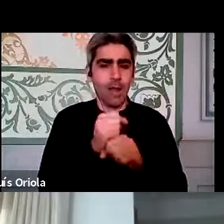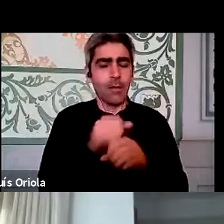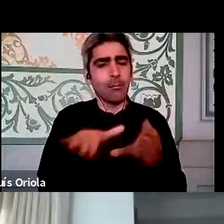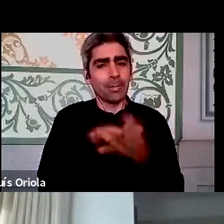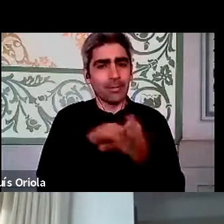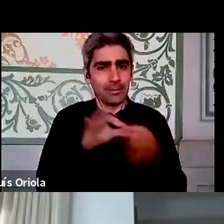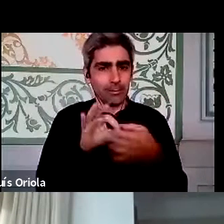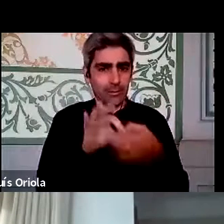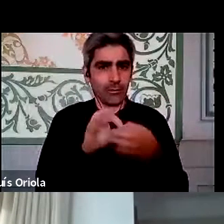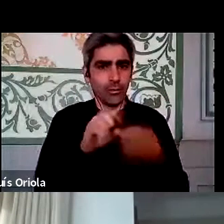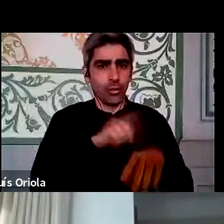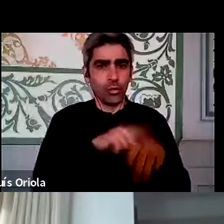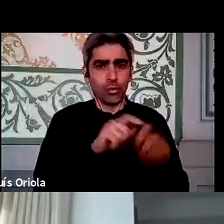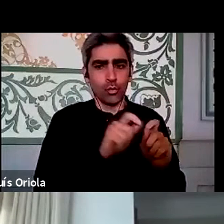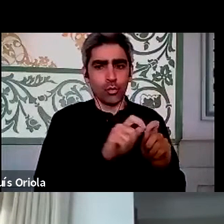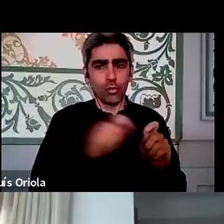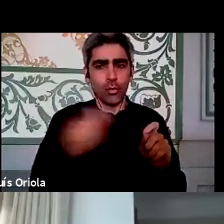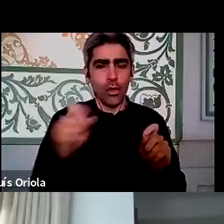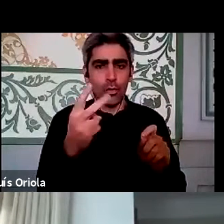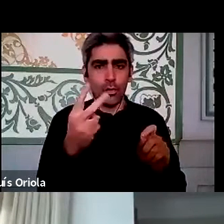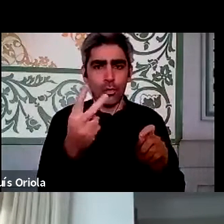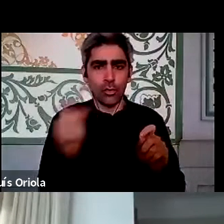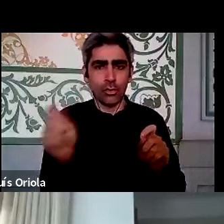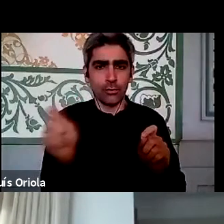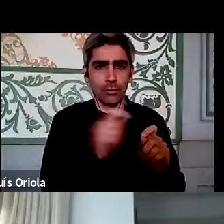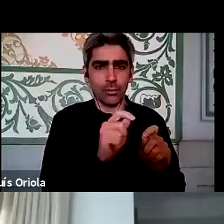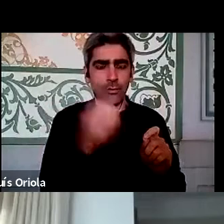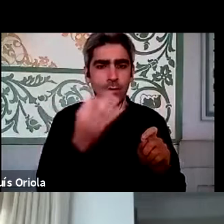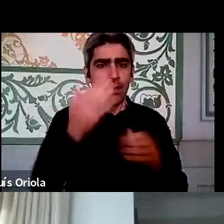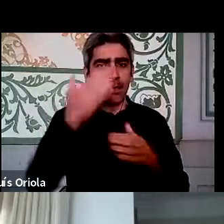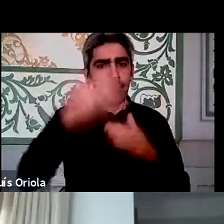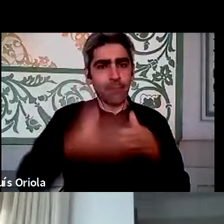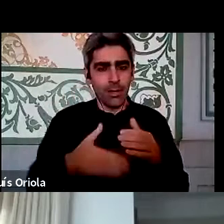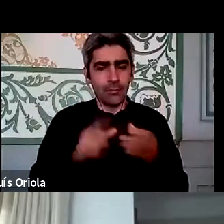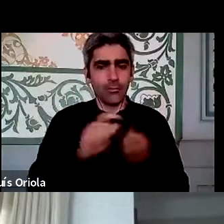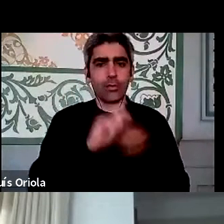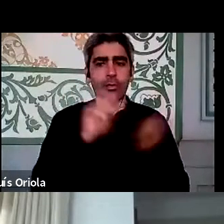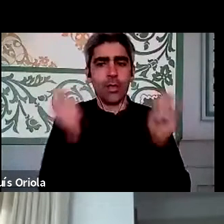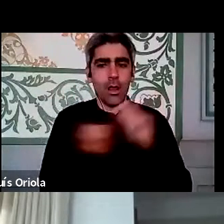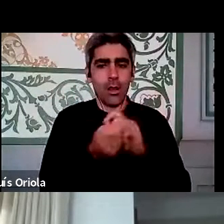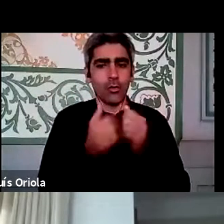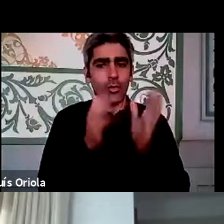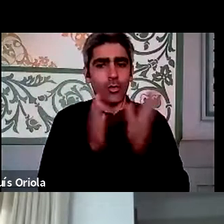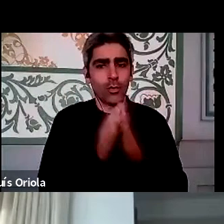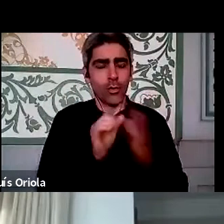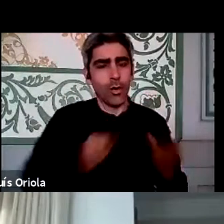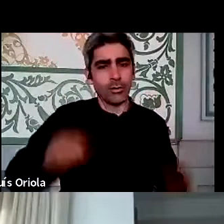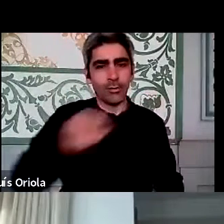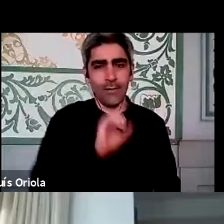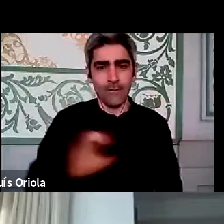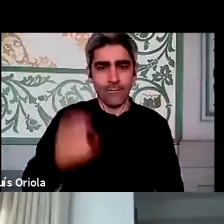em que, de repente, tivemos de mudar toda a nossa forma de estar, toda a nossa forma de